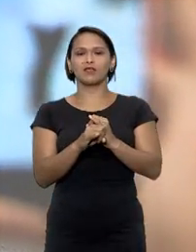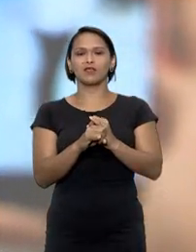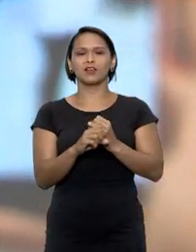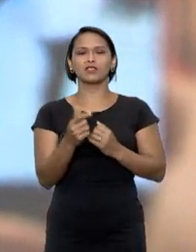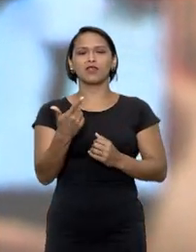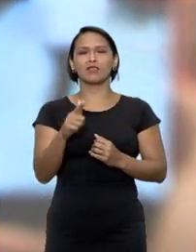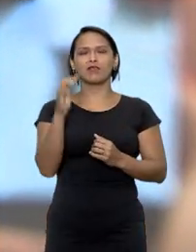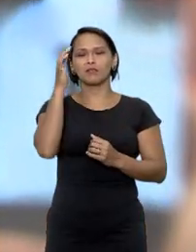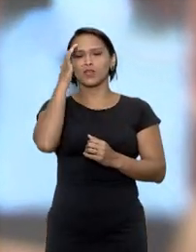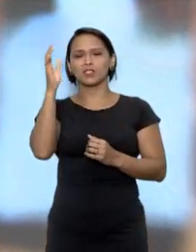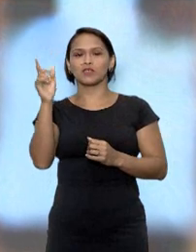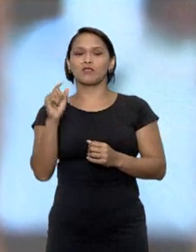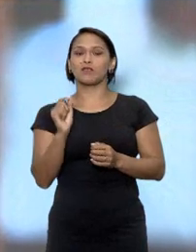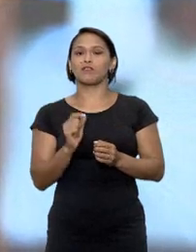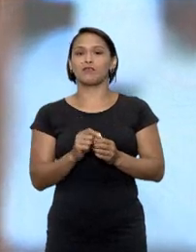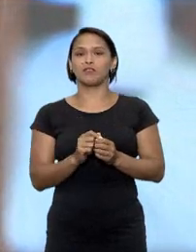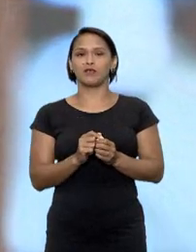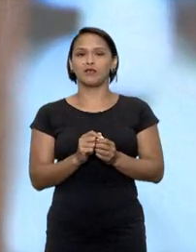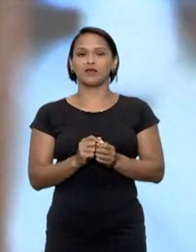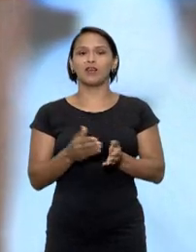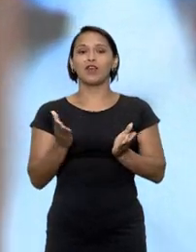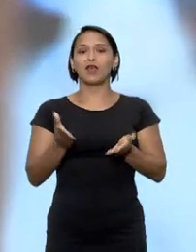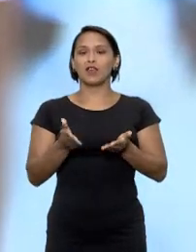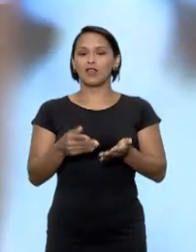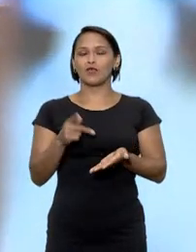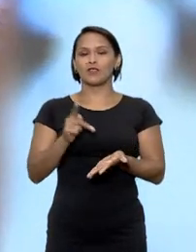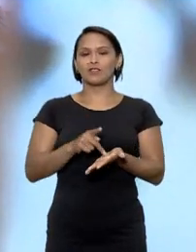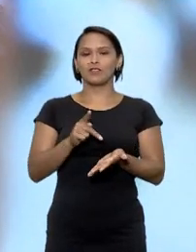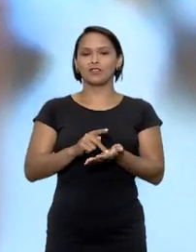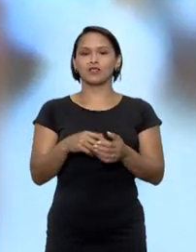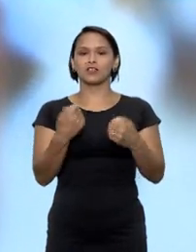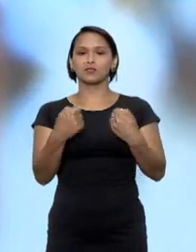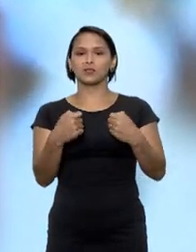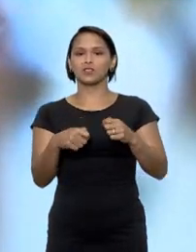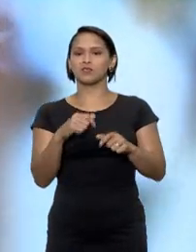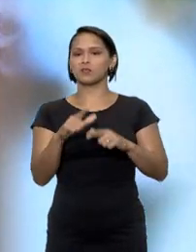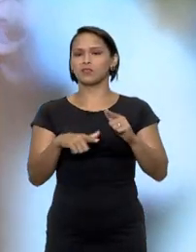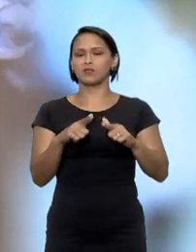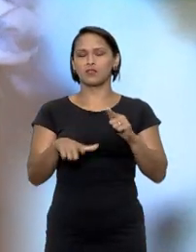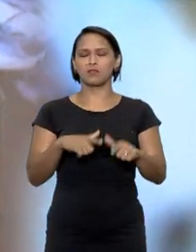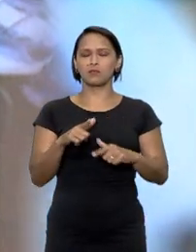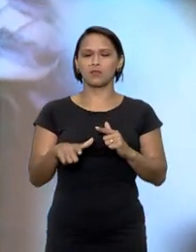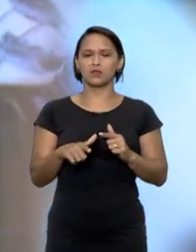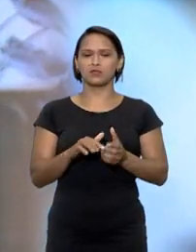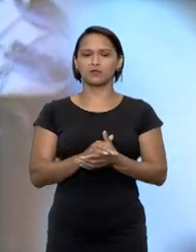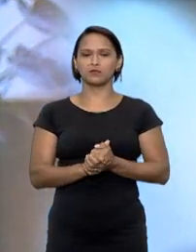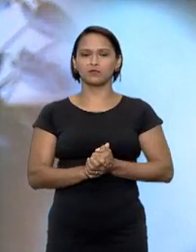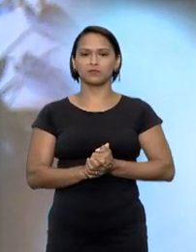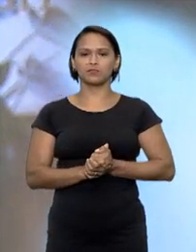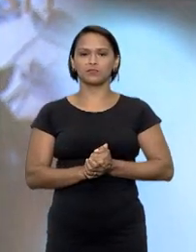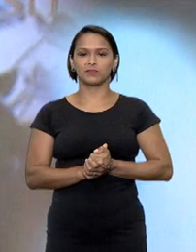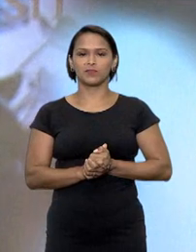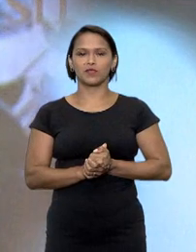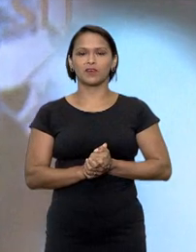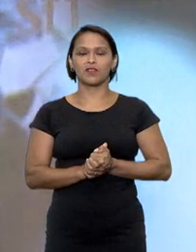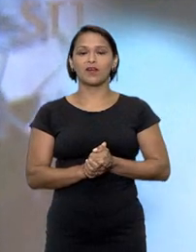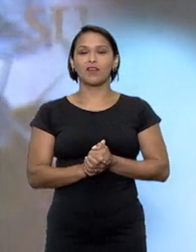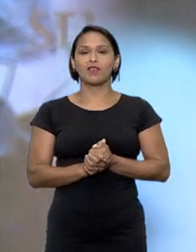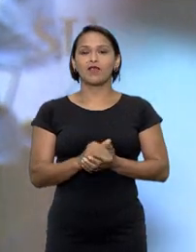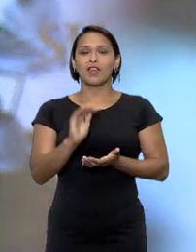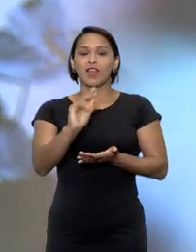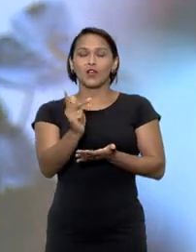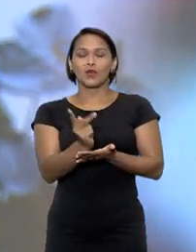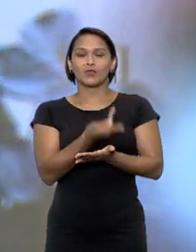deixou de ser uma escolha e se tornou imprescindível para a realização de diversas tarefas no dia a dia da população.